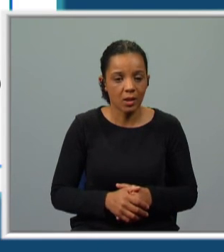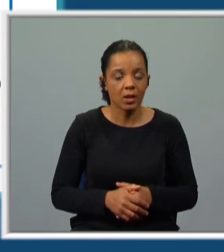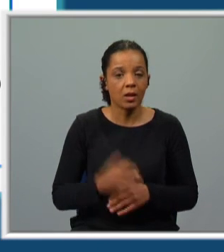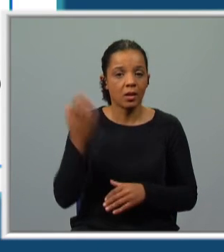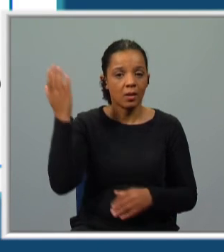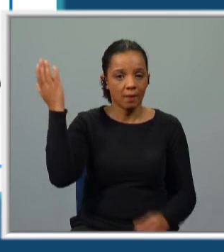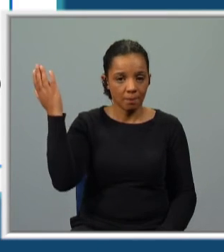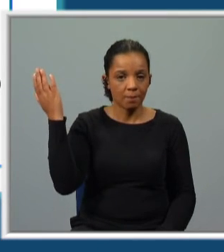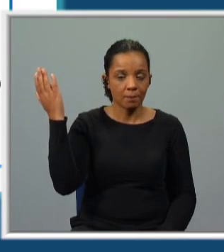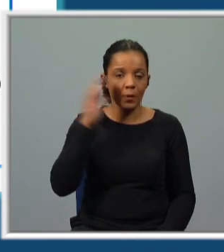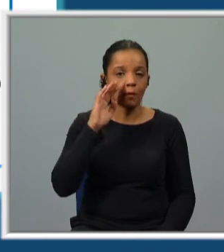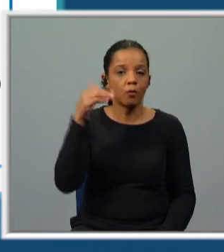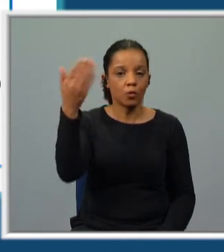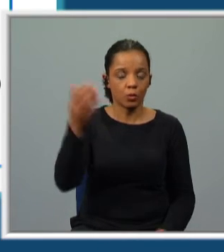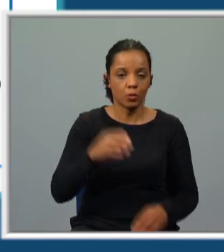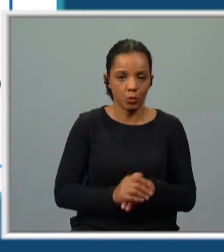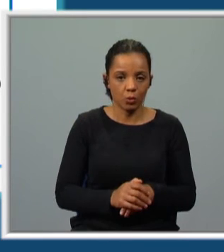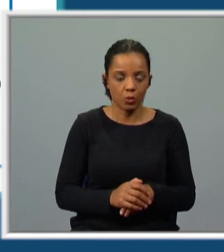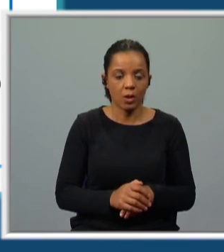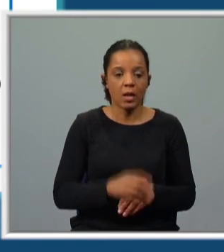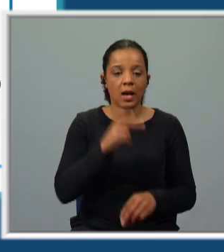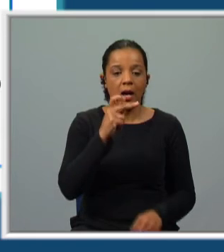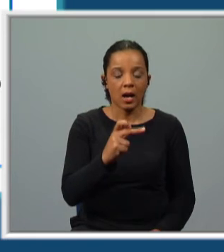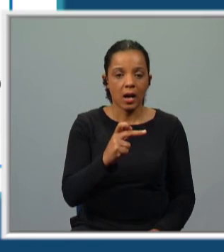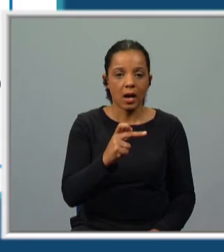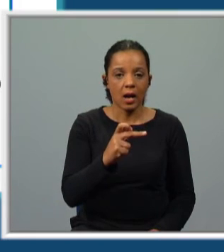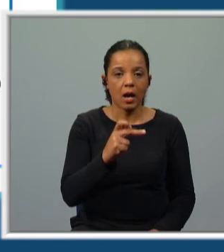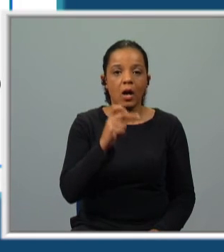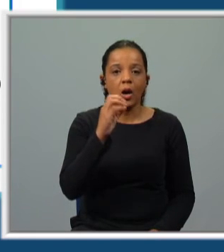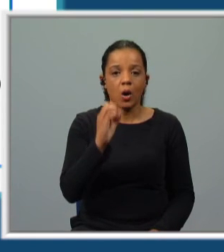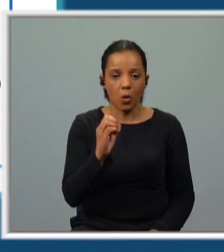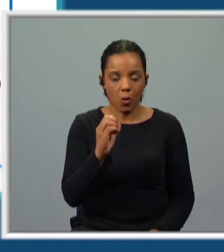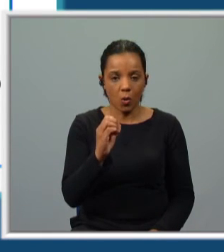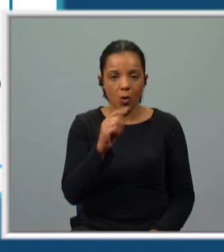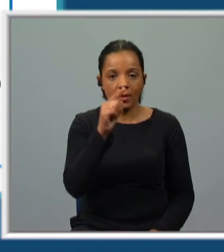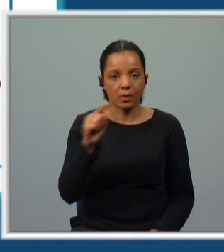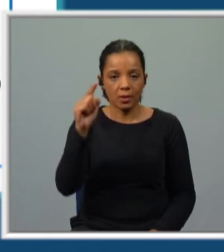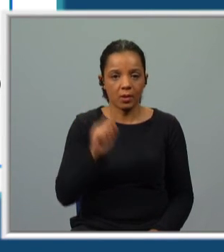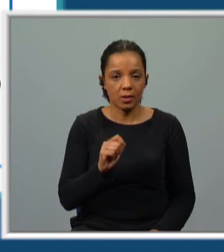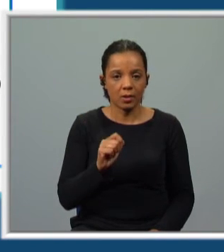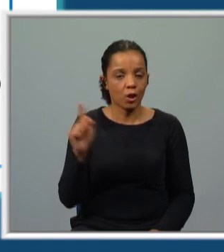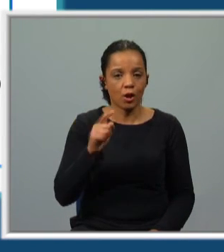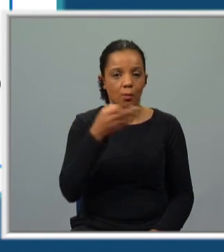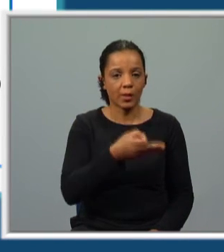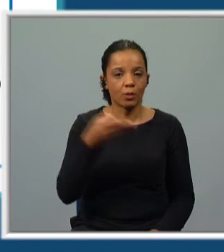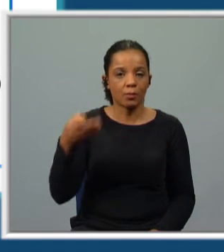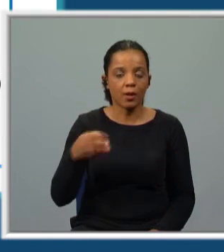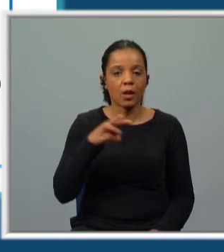morrerão. Futuro. A, ó, til. Não confundir com o pretérito perfeito. Morrerão. De acordo?